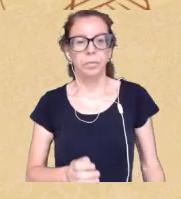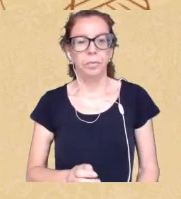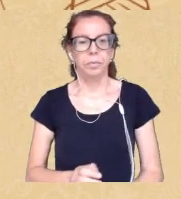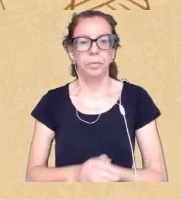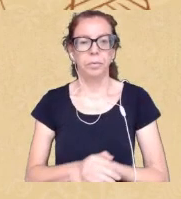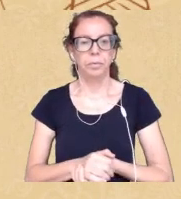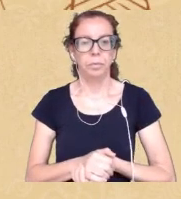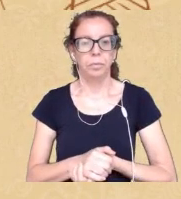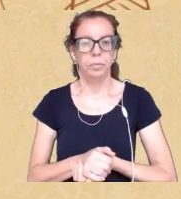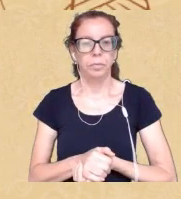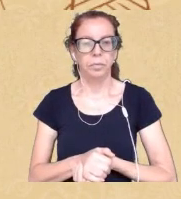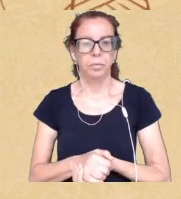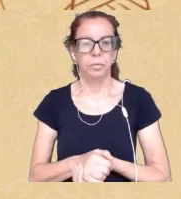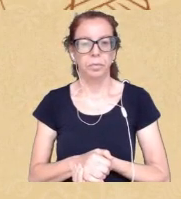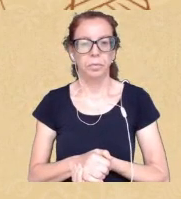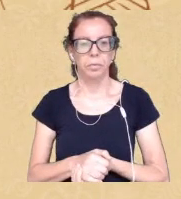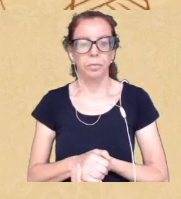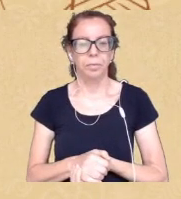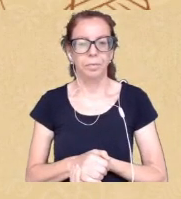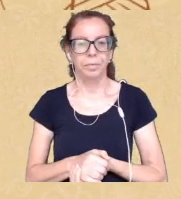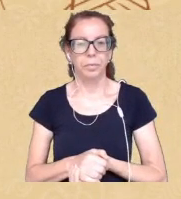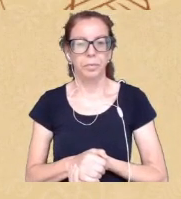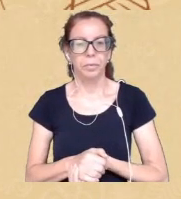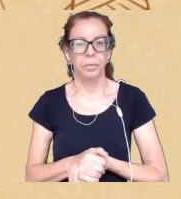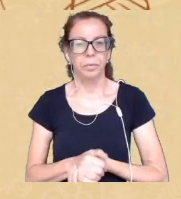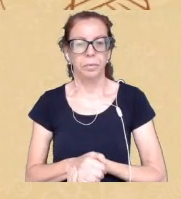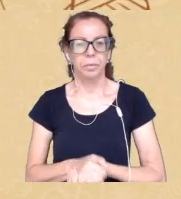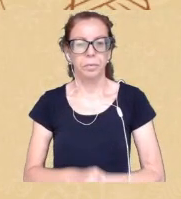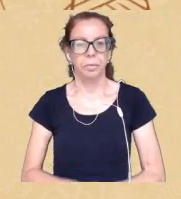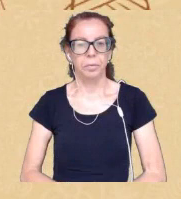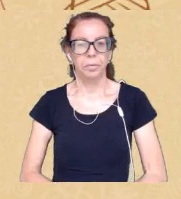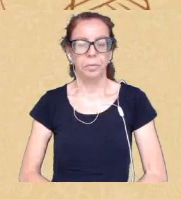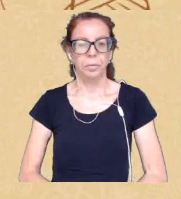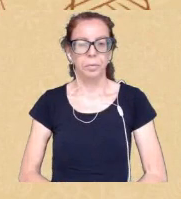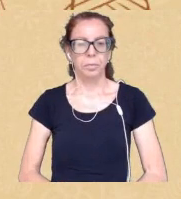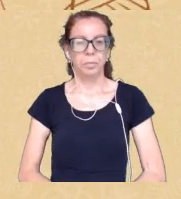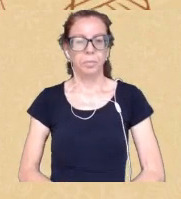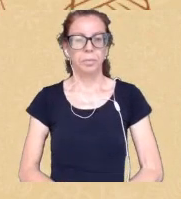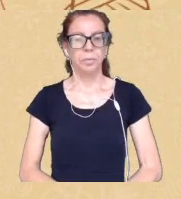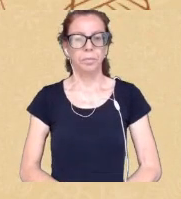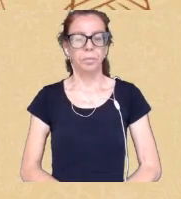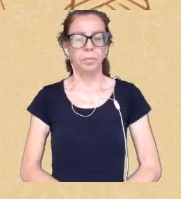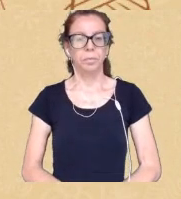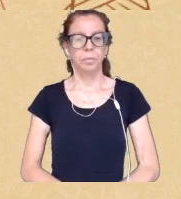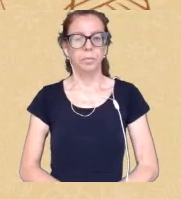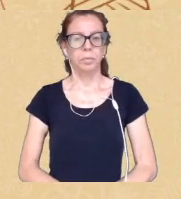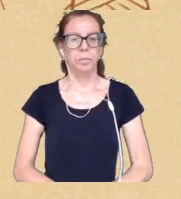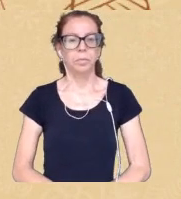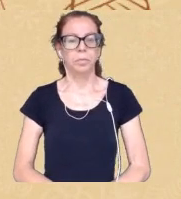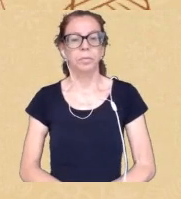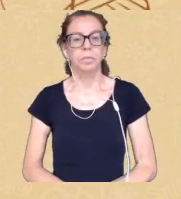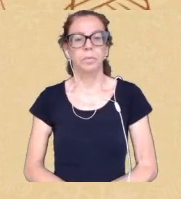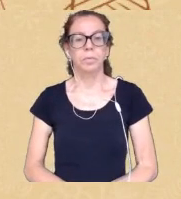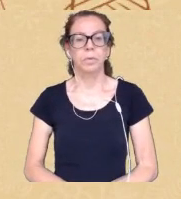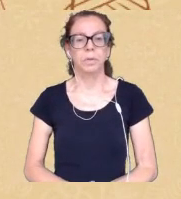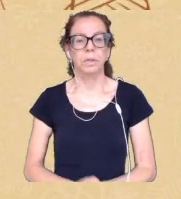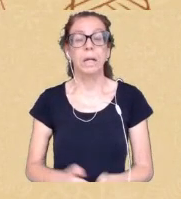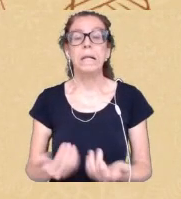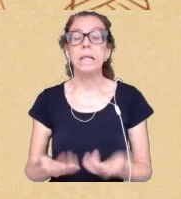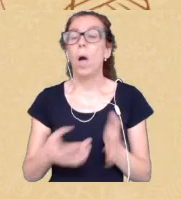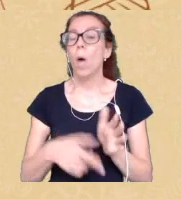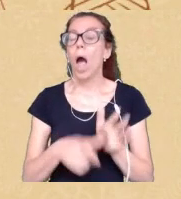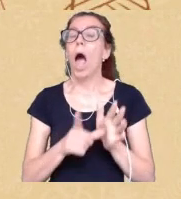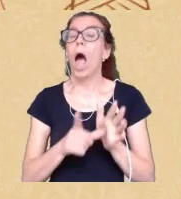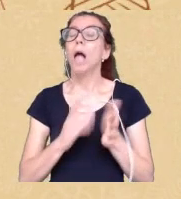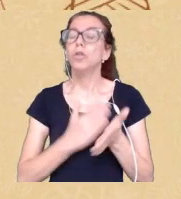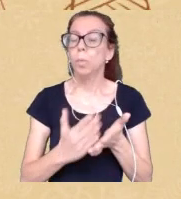posso começar também tanto faz por favor por favor comece fica à vontade então Pierre antes de começar vou falar